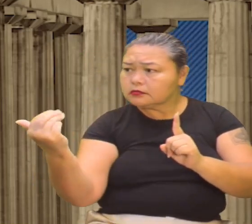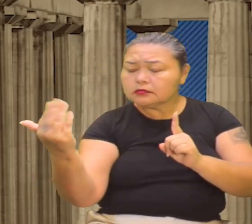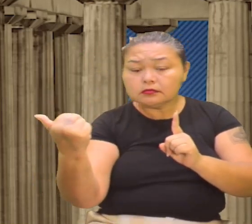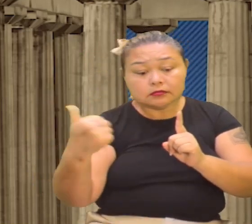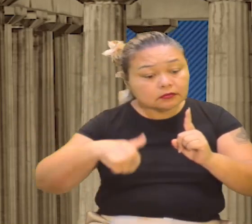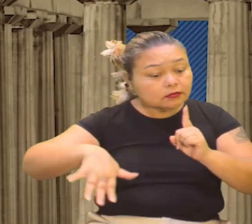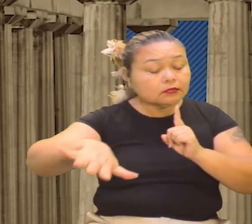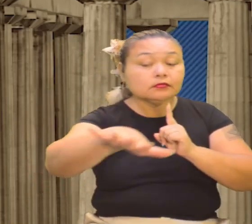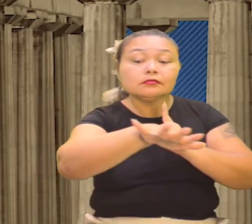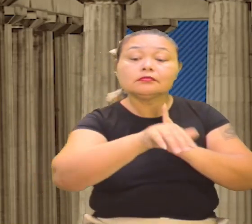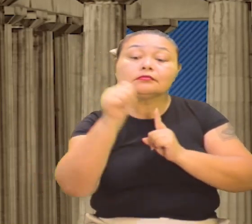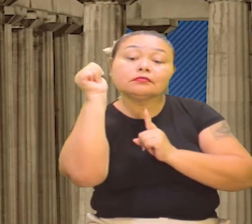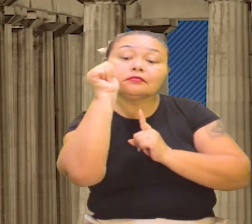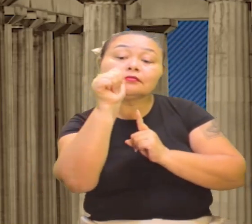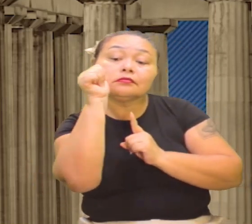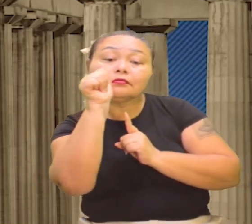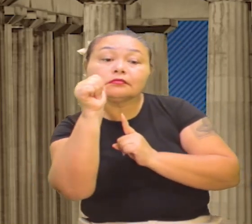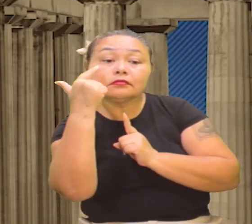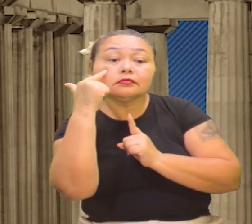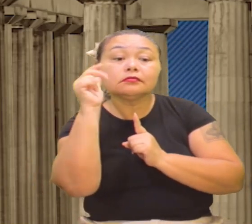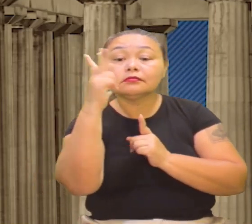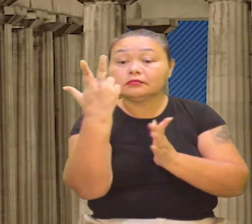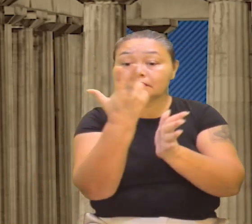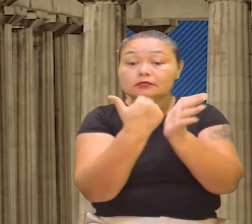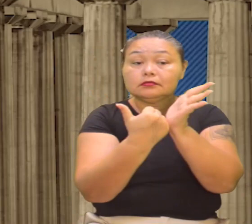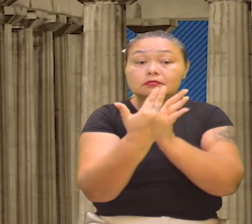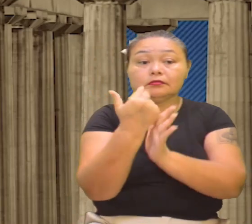dos homens, porque vocês veem nas imagens,